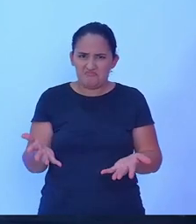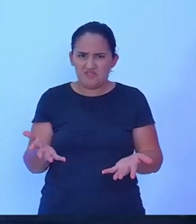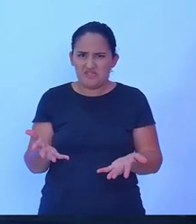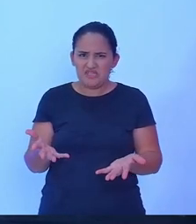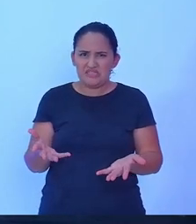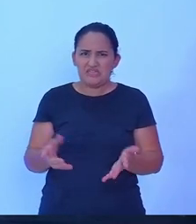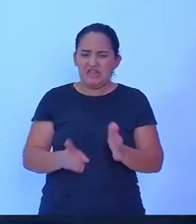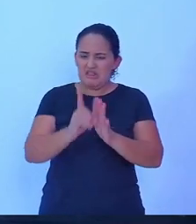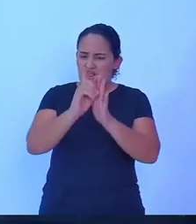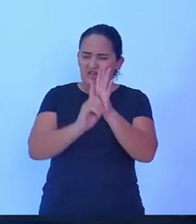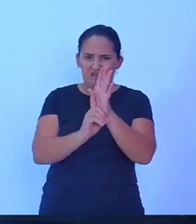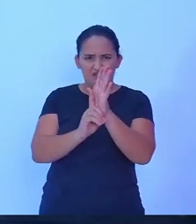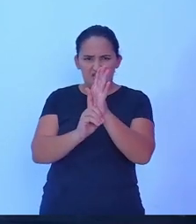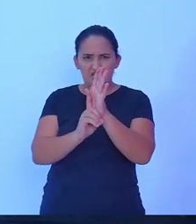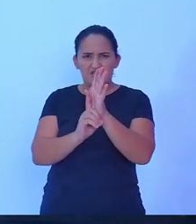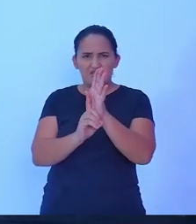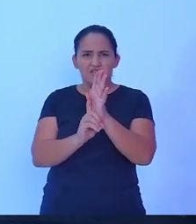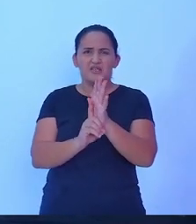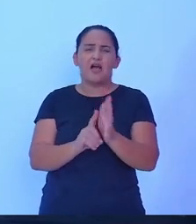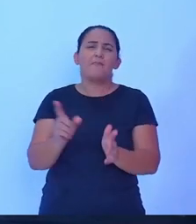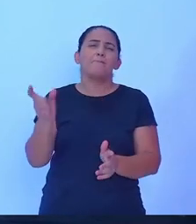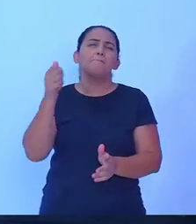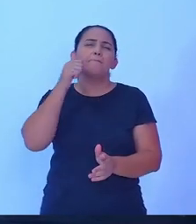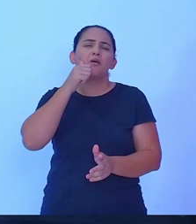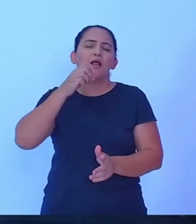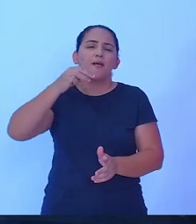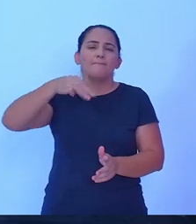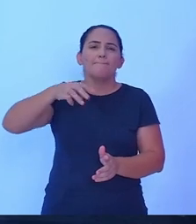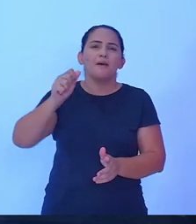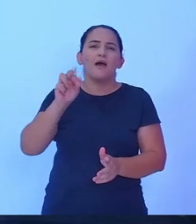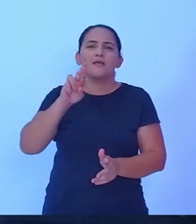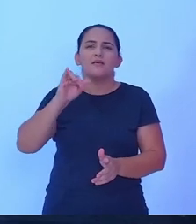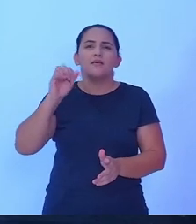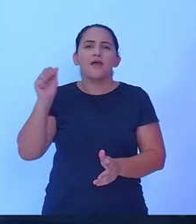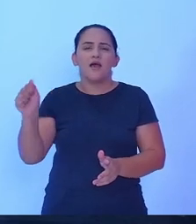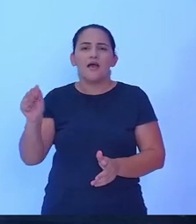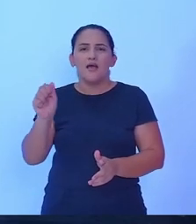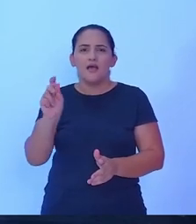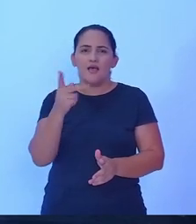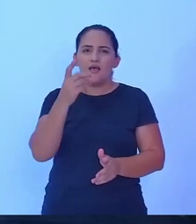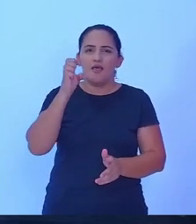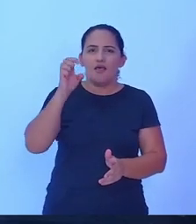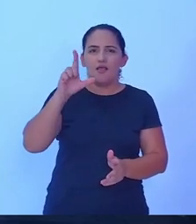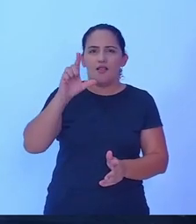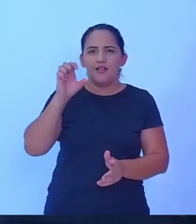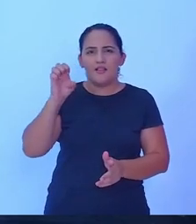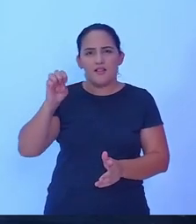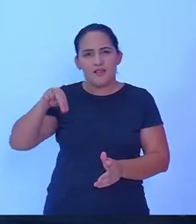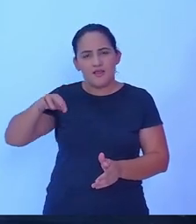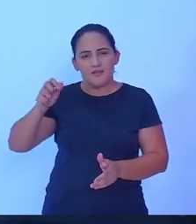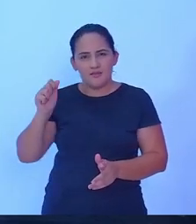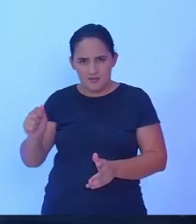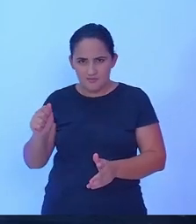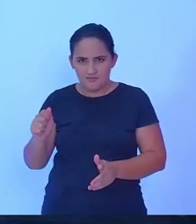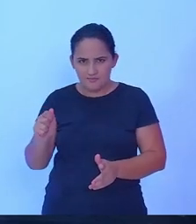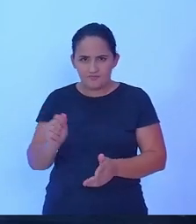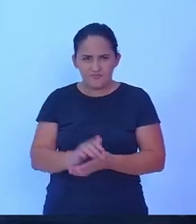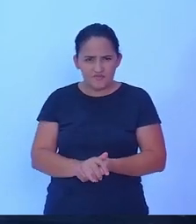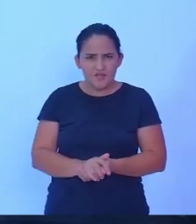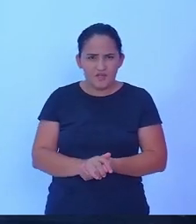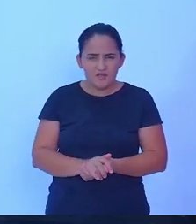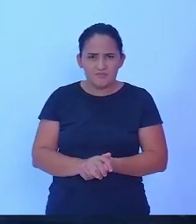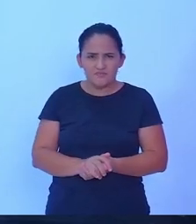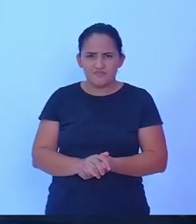declaração da senhora Maria Helena Félix que aqui ao meu lado o senhor Lucindo também conhece pois foi